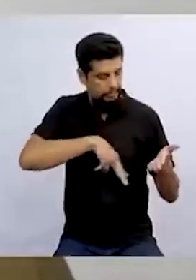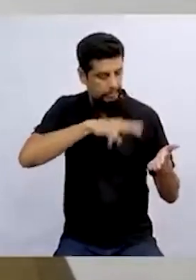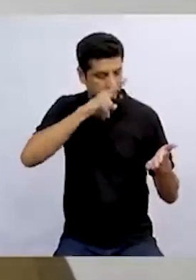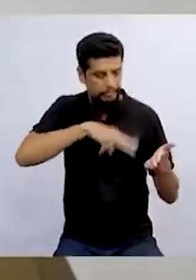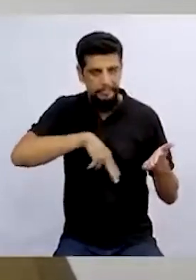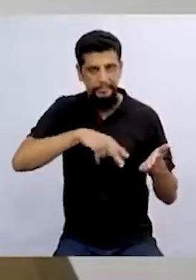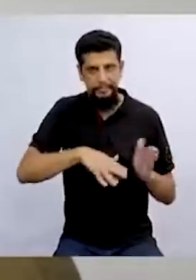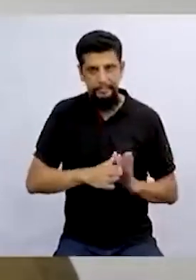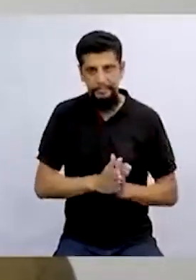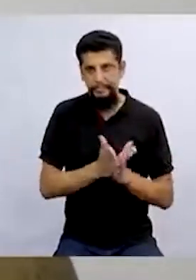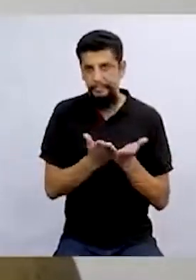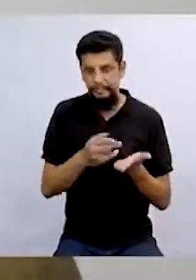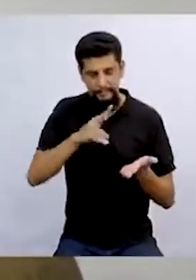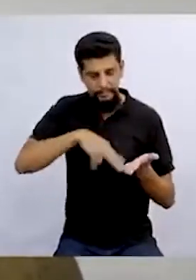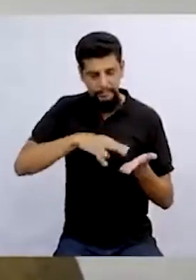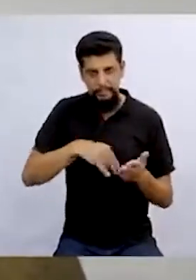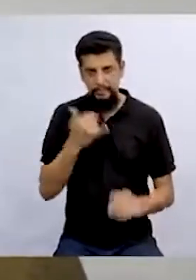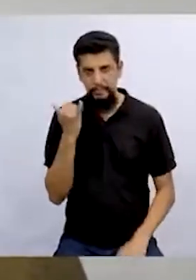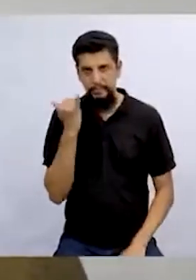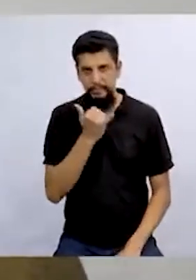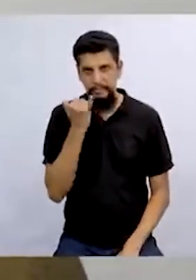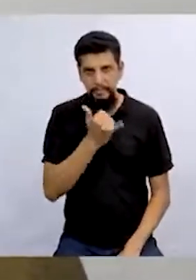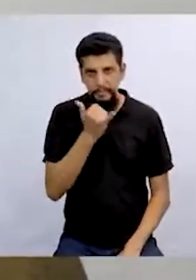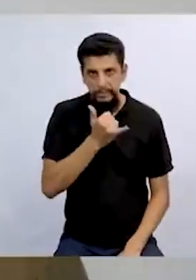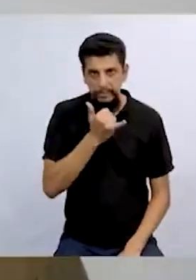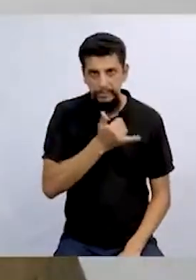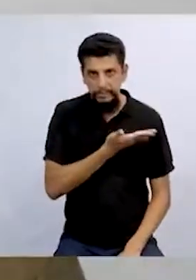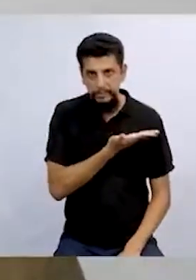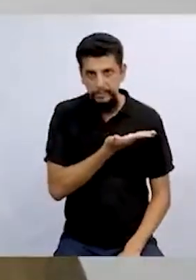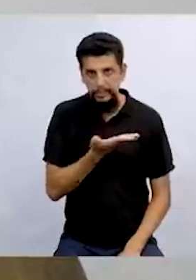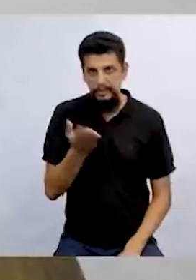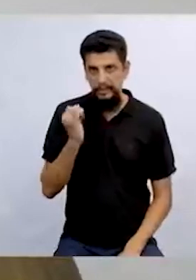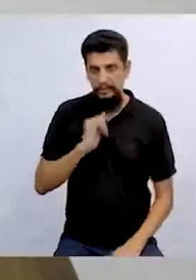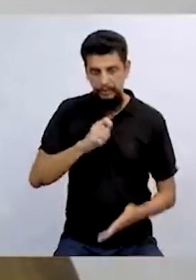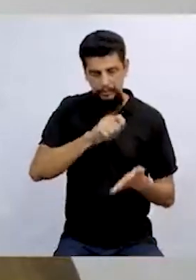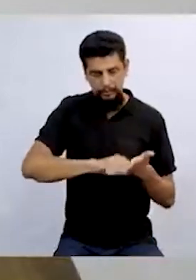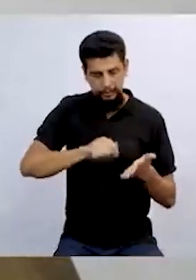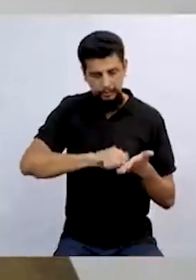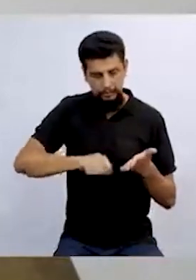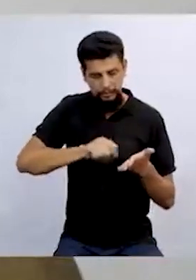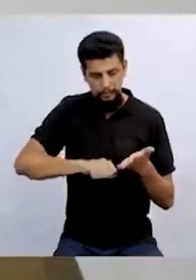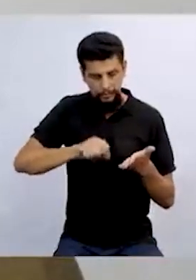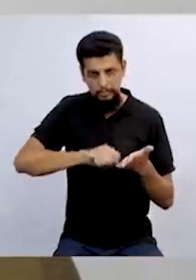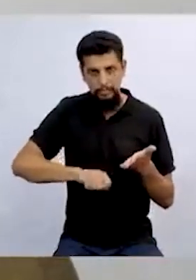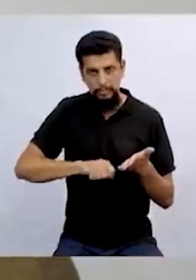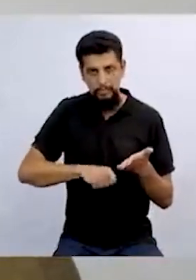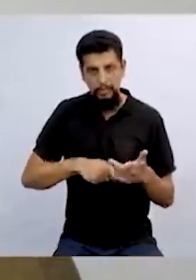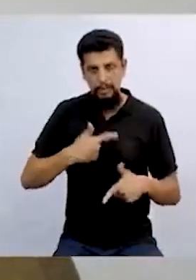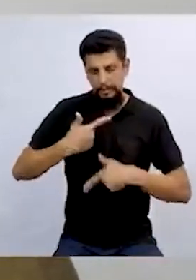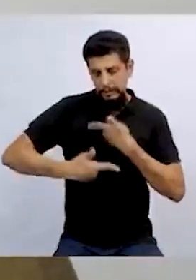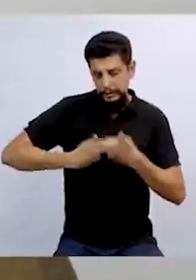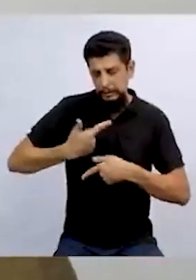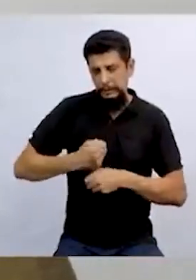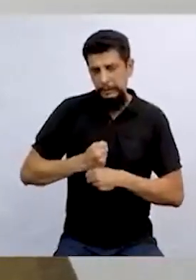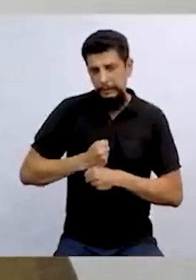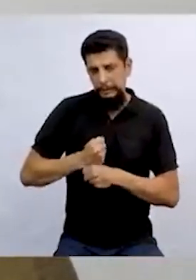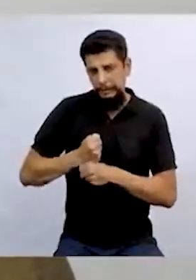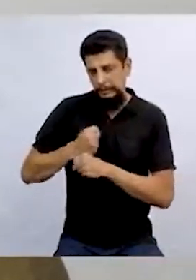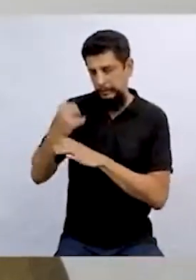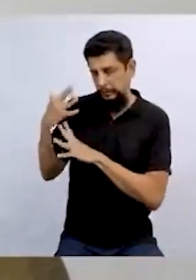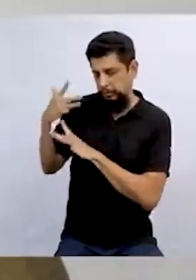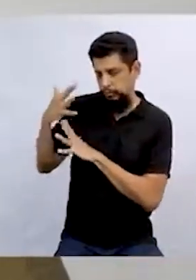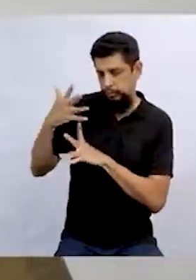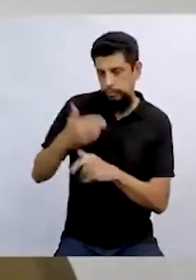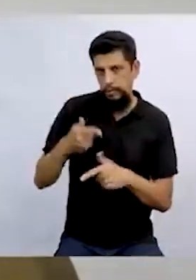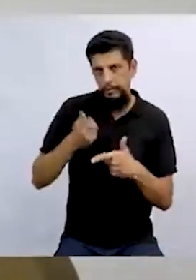leitor. Então eu conto pras crianças que ser escritor foi o resultado do trabalho de uma vida toda.